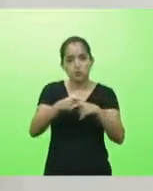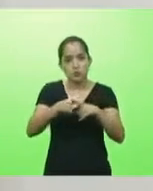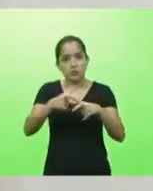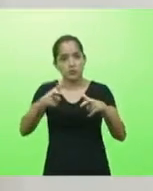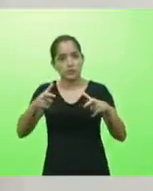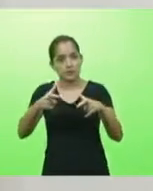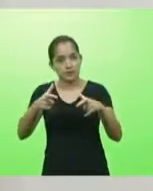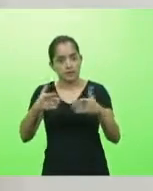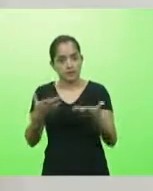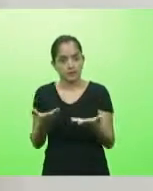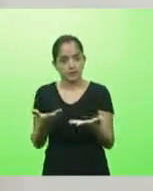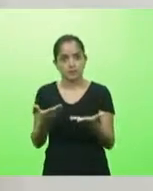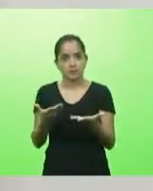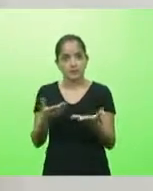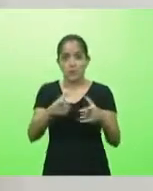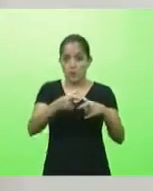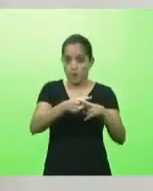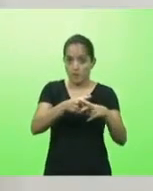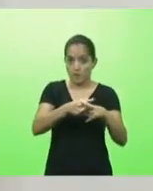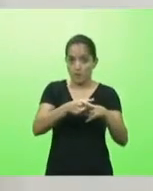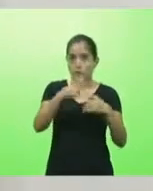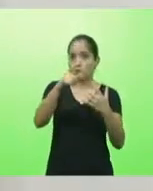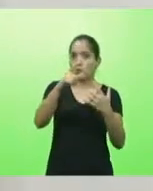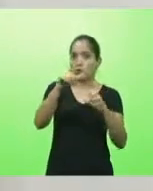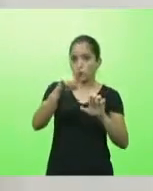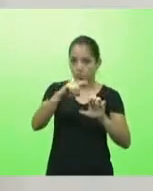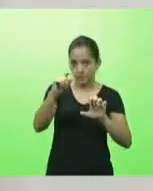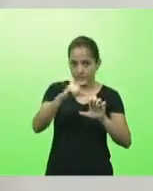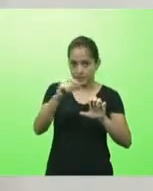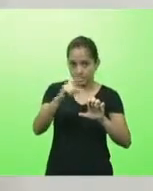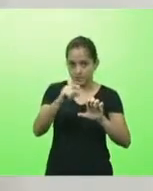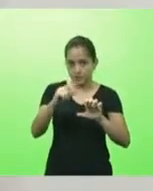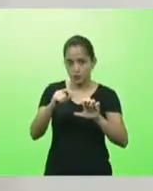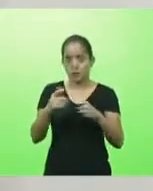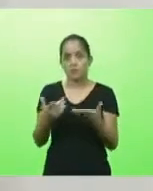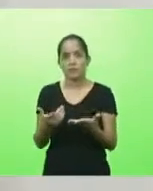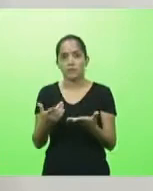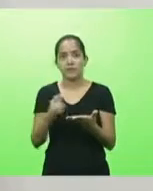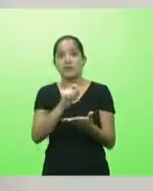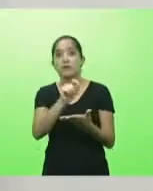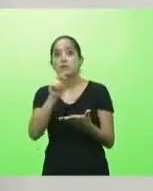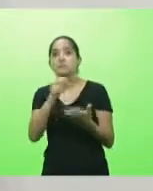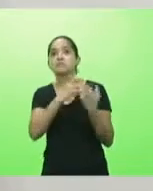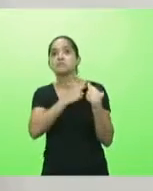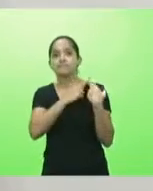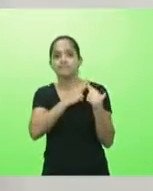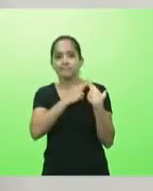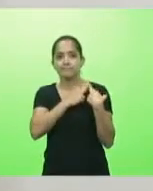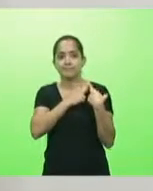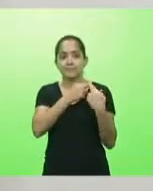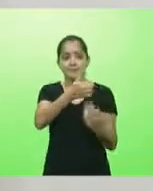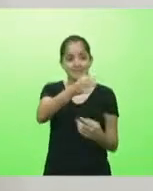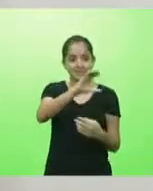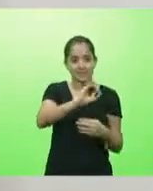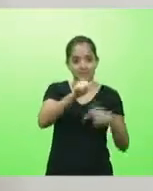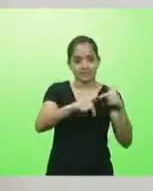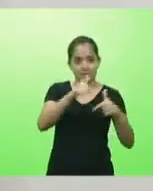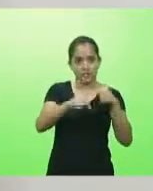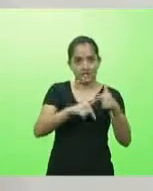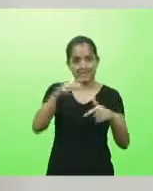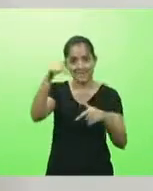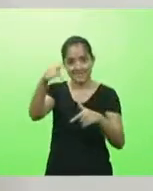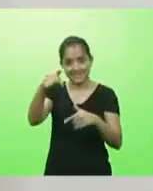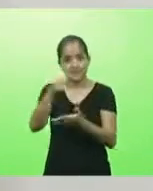diga-se de passagem, que o micro empreendedor e o médio empreendedor no Estado, eles são responsáveis para cada 10 trabalhadores, 7 carteiras